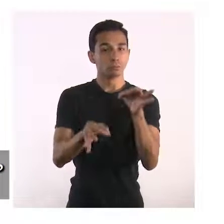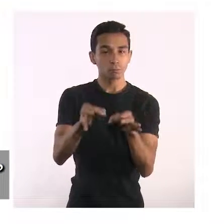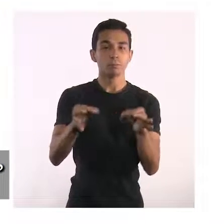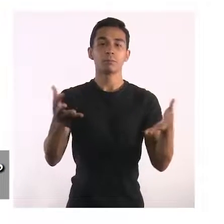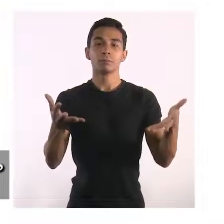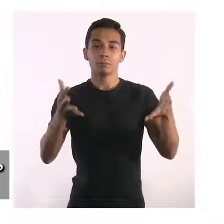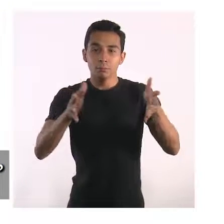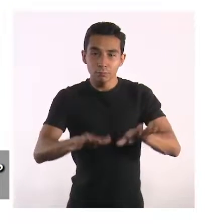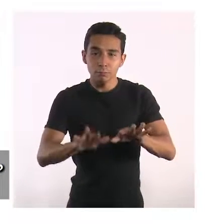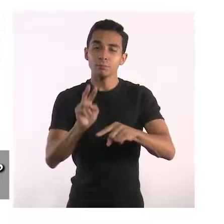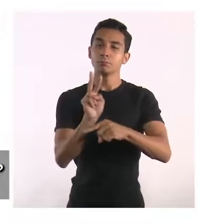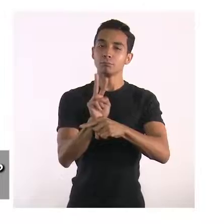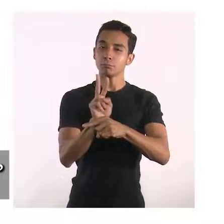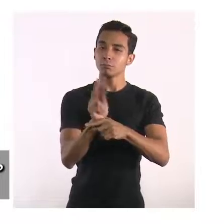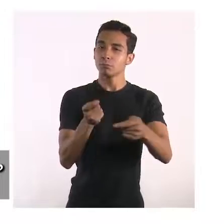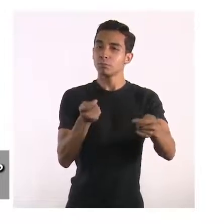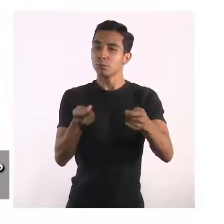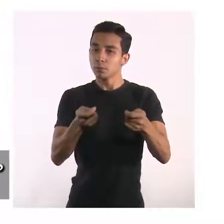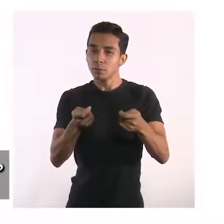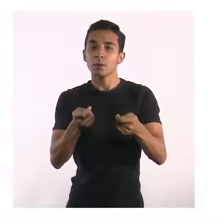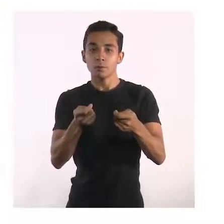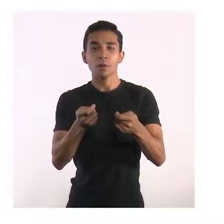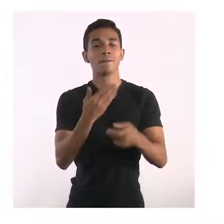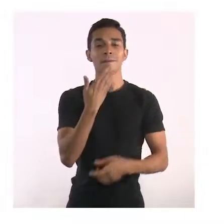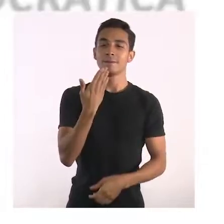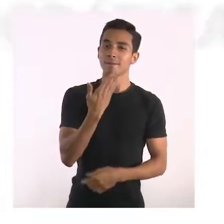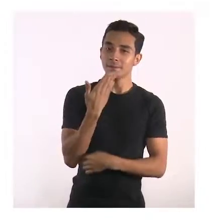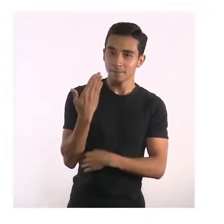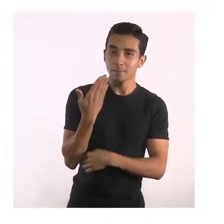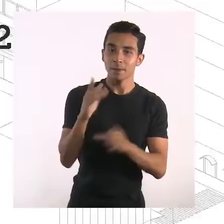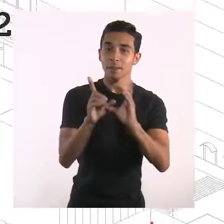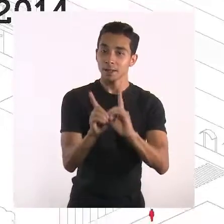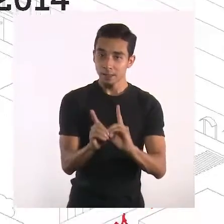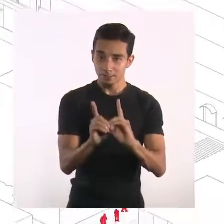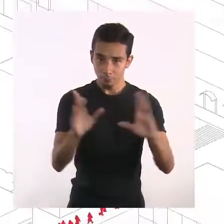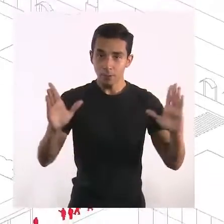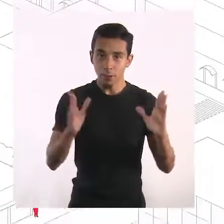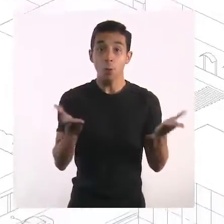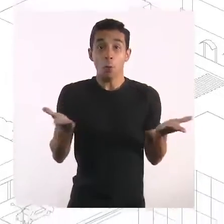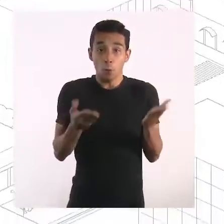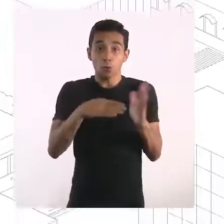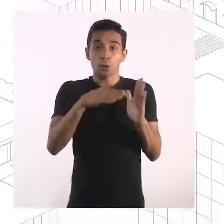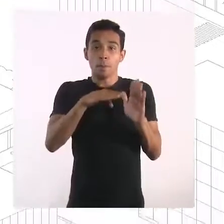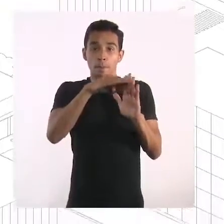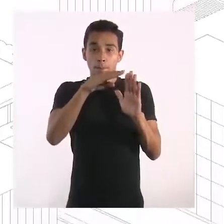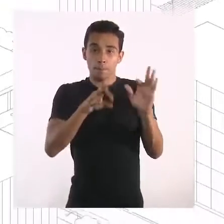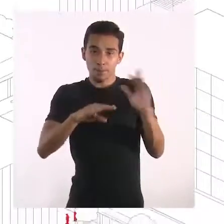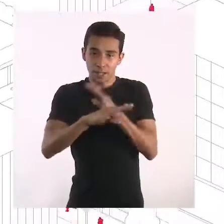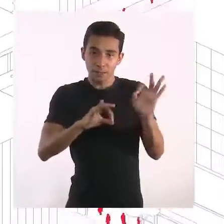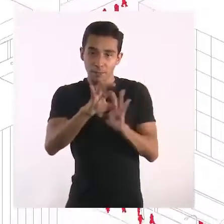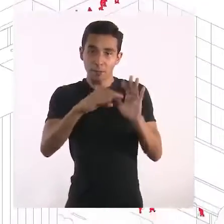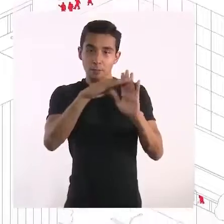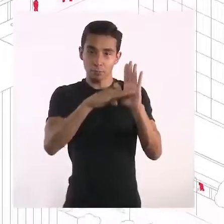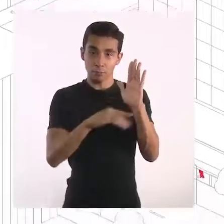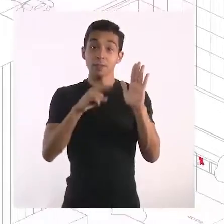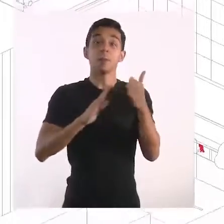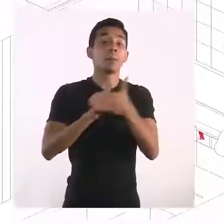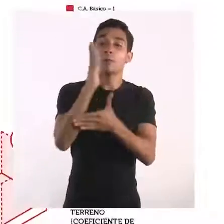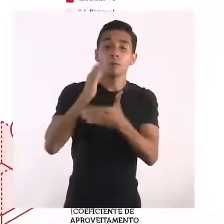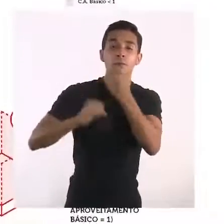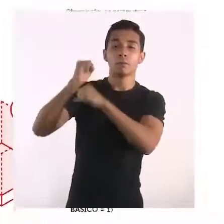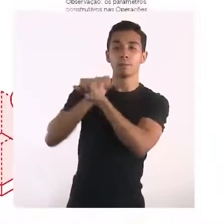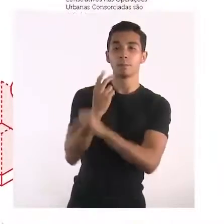inclusiva, sustentável, dinâmica e democrática. O atual plano diretor foi aprovado em 2014,